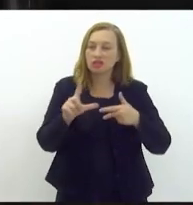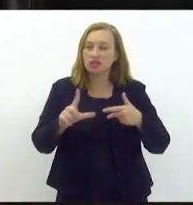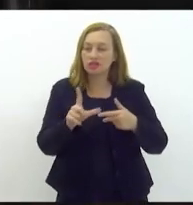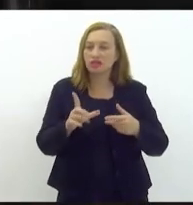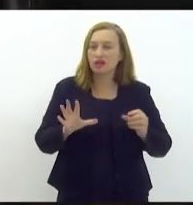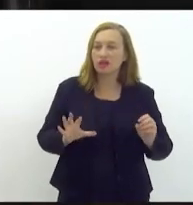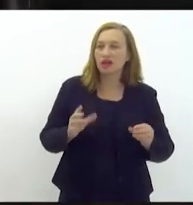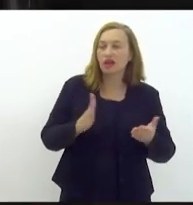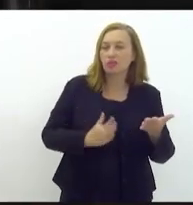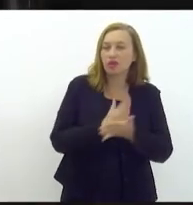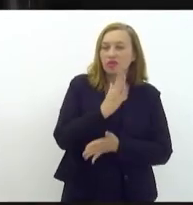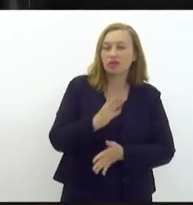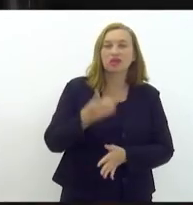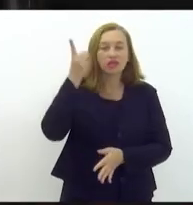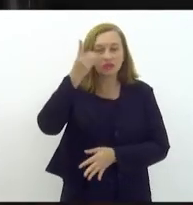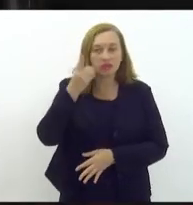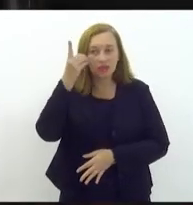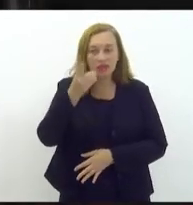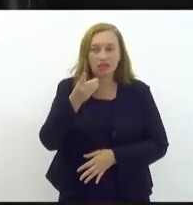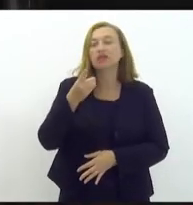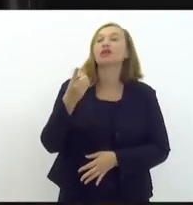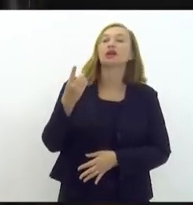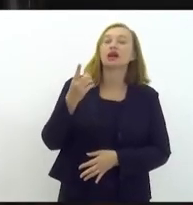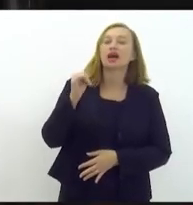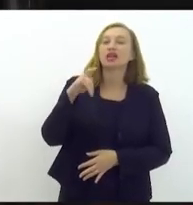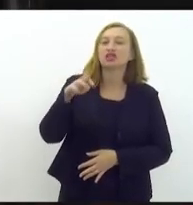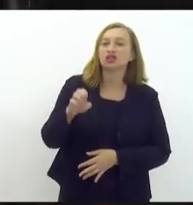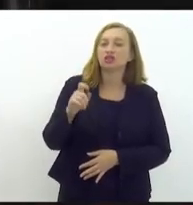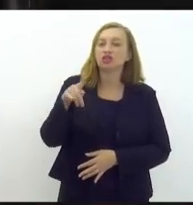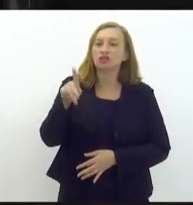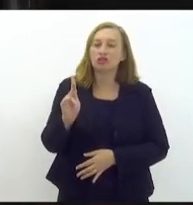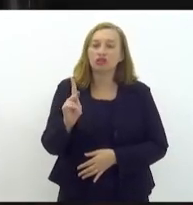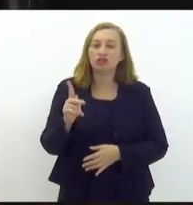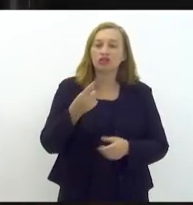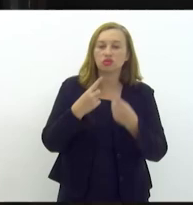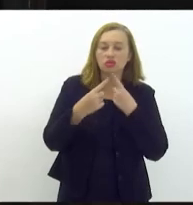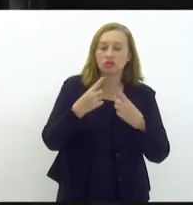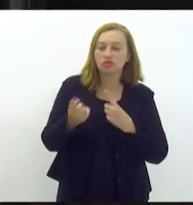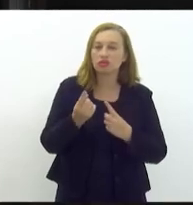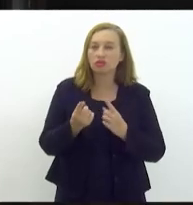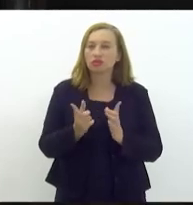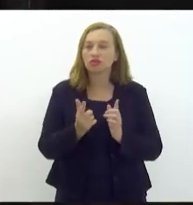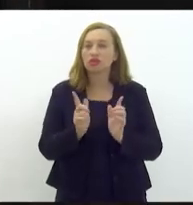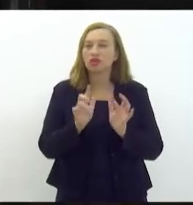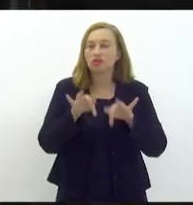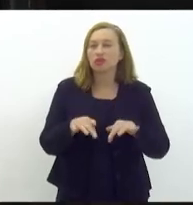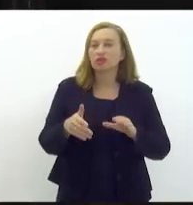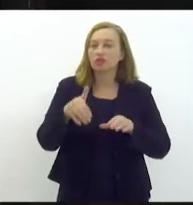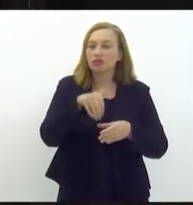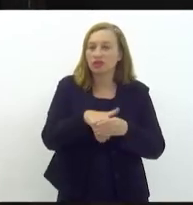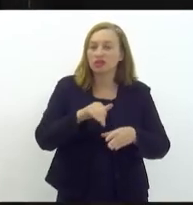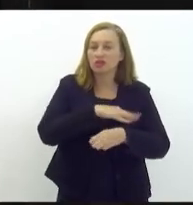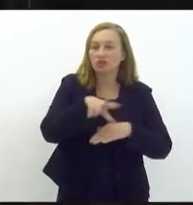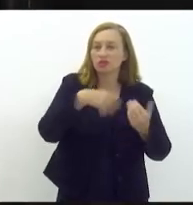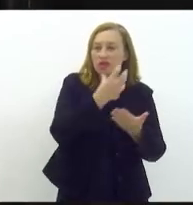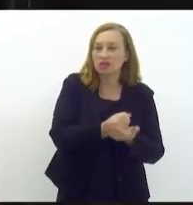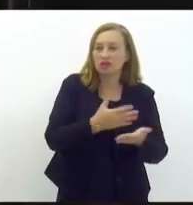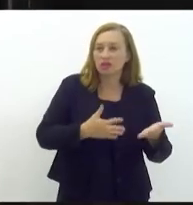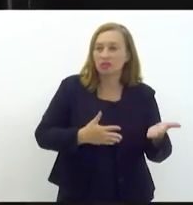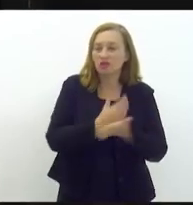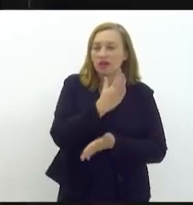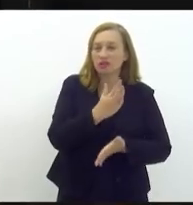Relator. Deputado Alexandre Quinoploque. Em discussão. Não havendo o que queira discutir, encerrada a discussão. Em votação, os senhores que aprovam, mandem como estão.